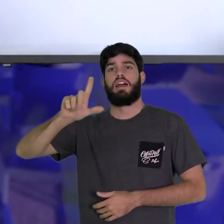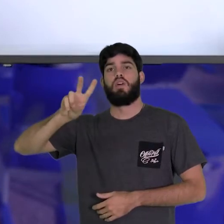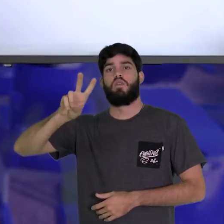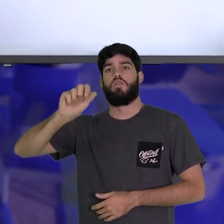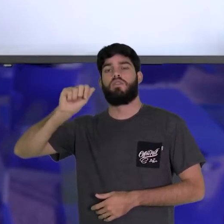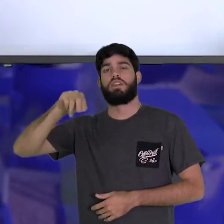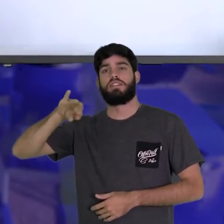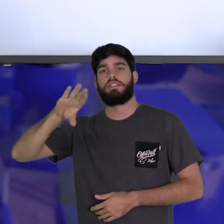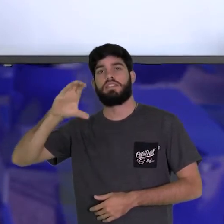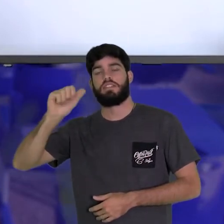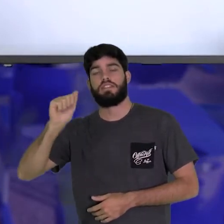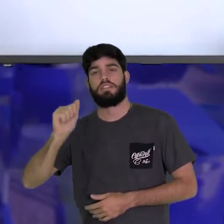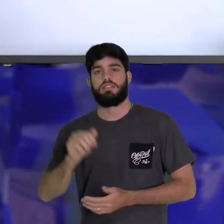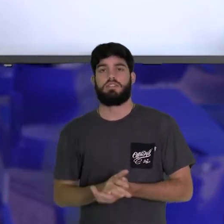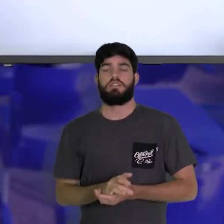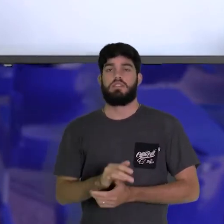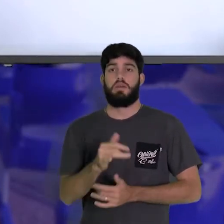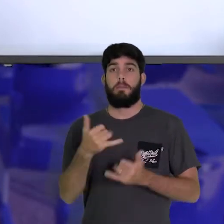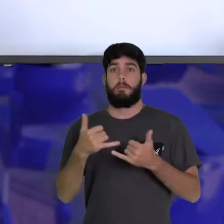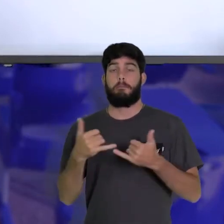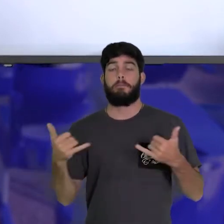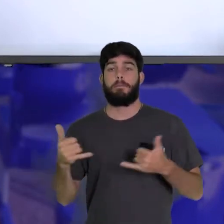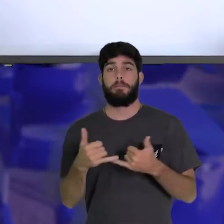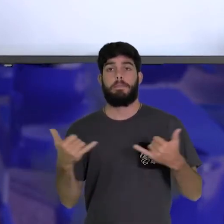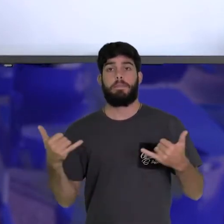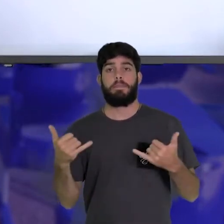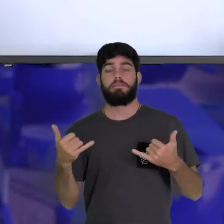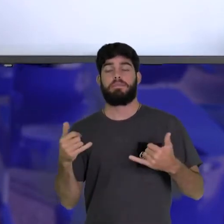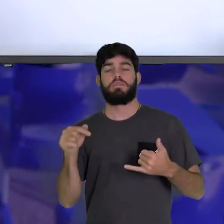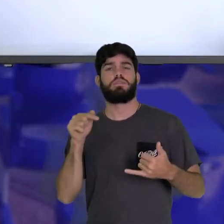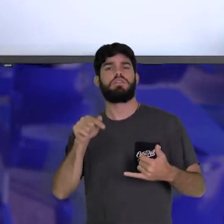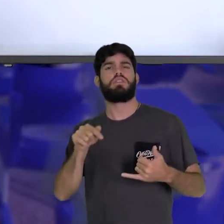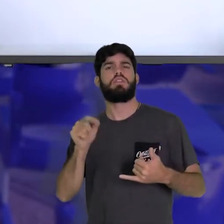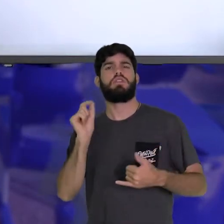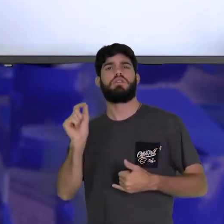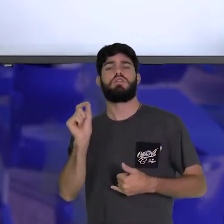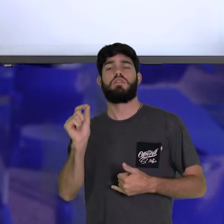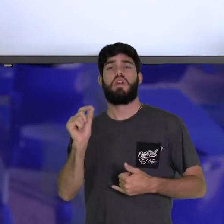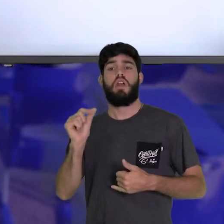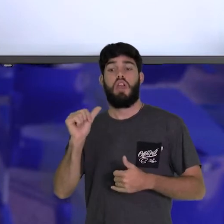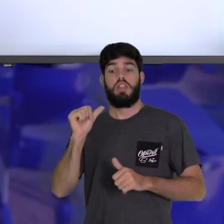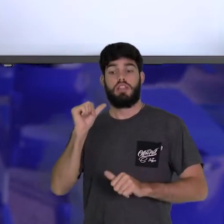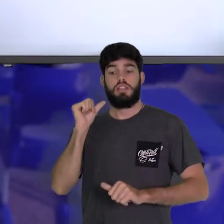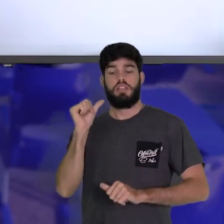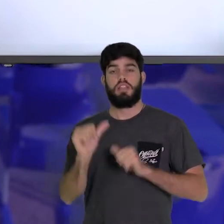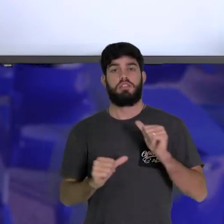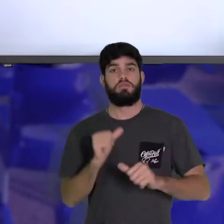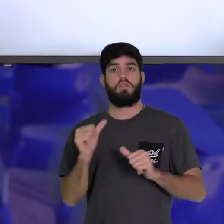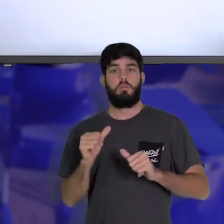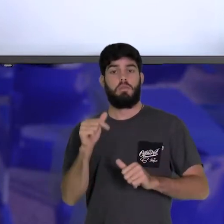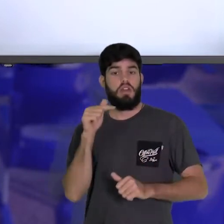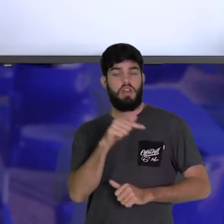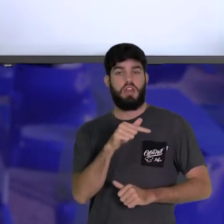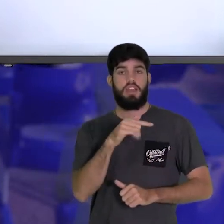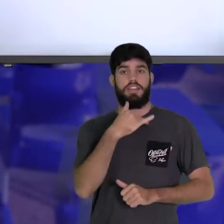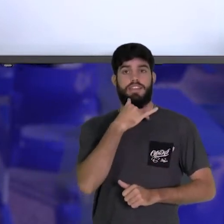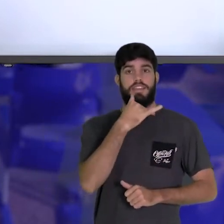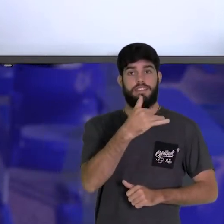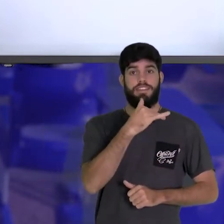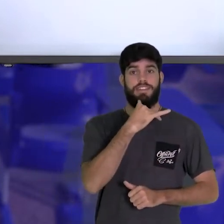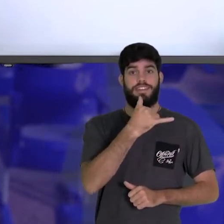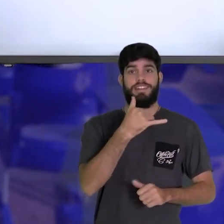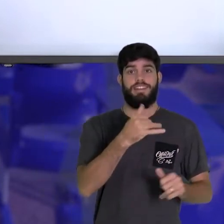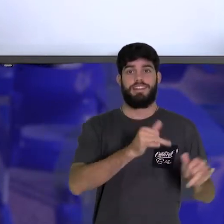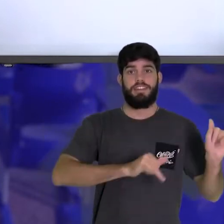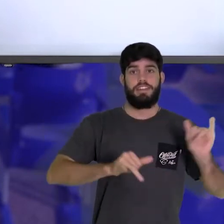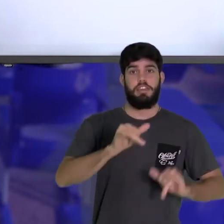pilha é um dispositivo que converte energia química